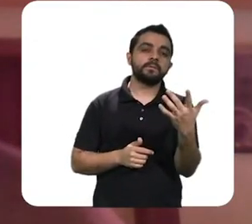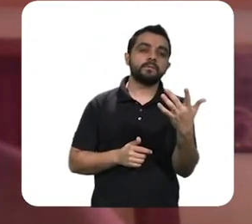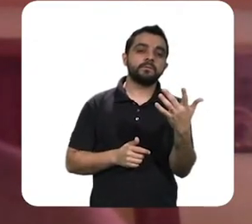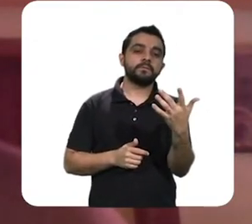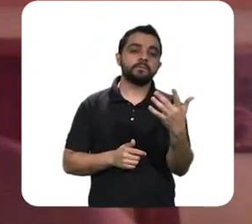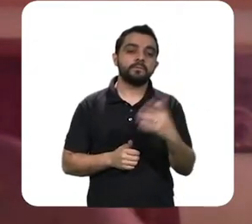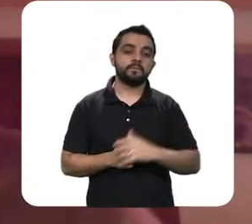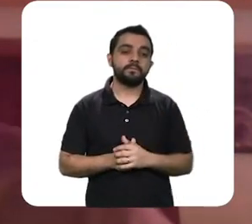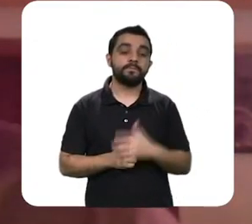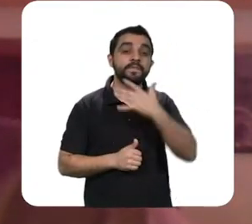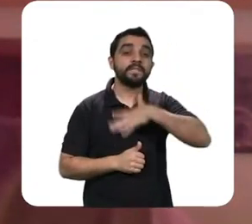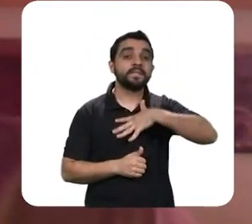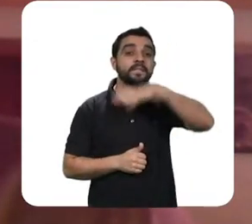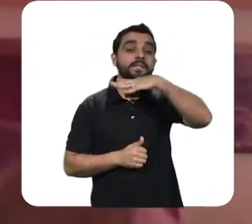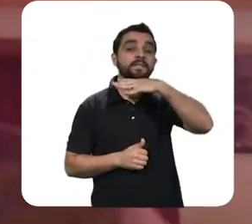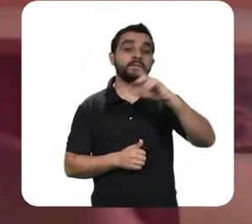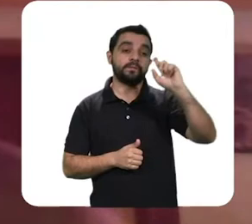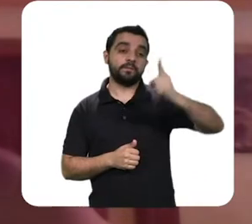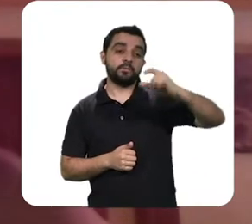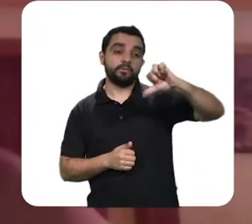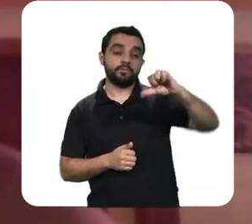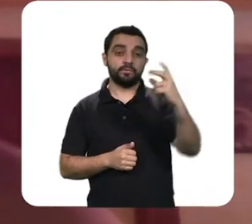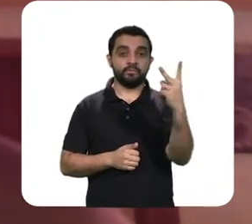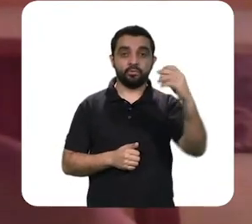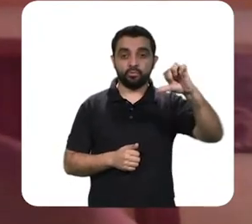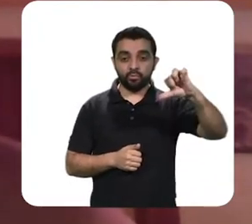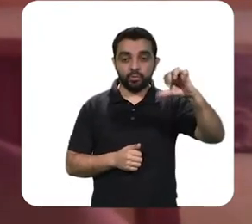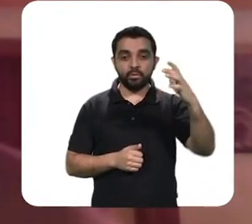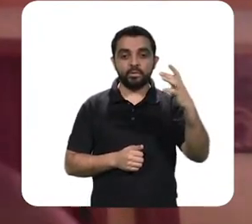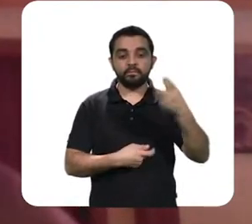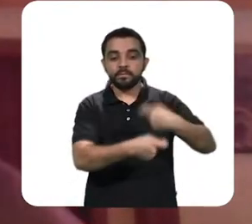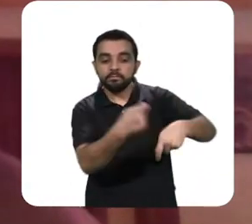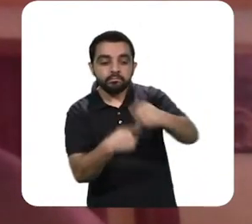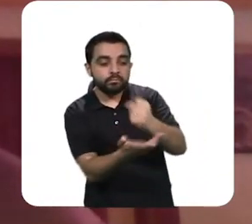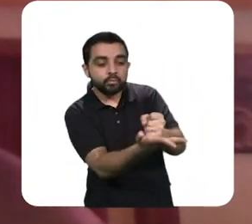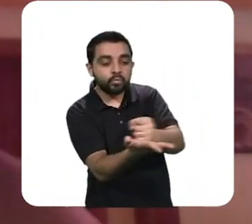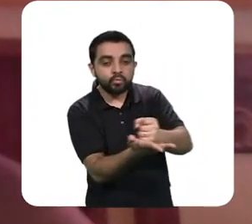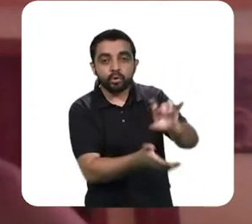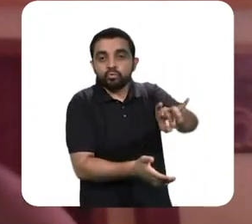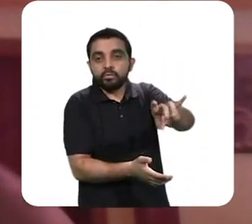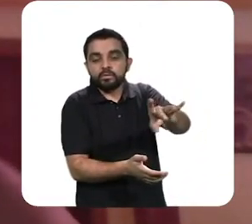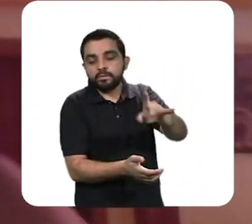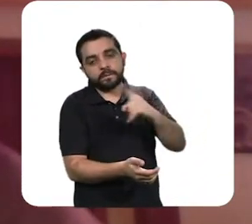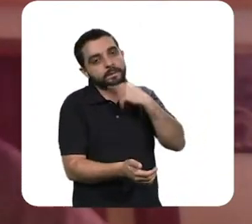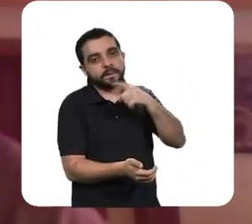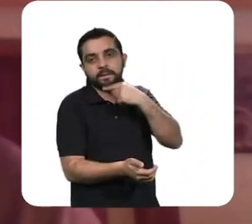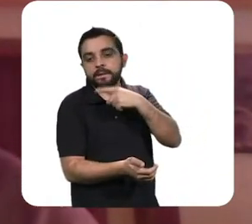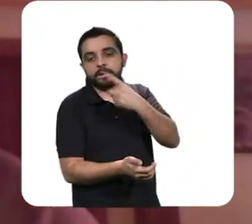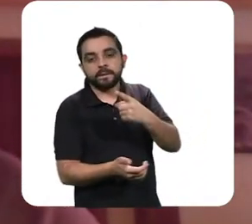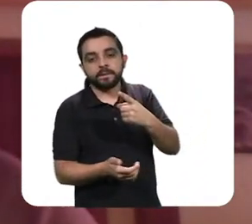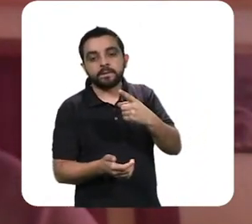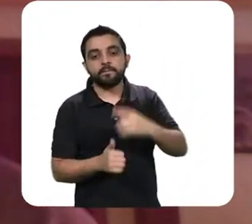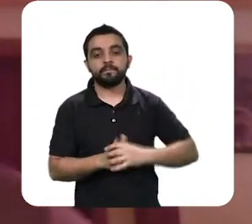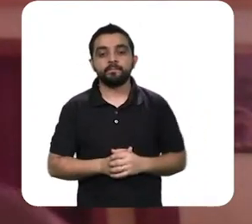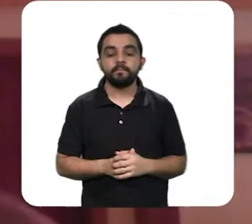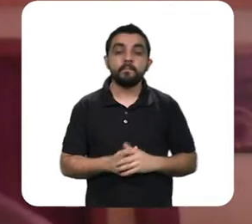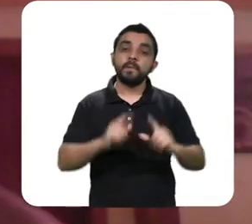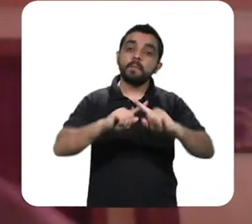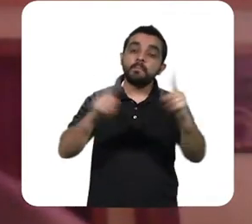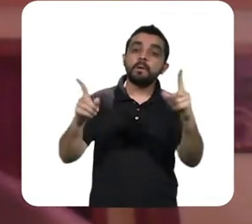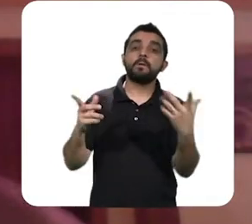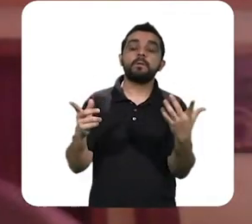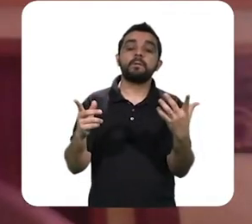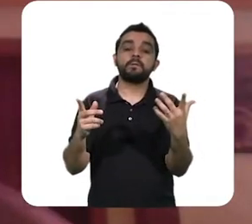houvesse saída para a crise de 29 no mercado, quer dizer, as forças do mercado não eram capazes de estabelecer a crise,